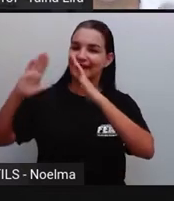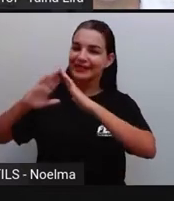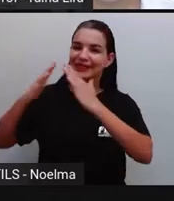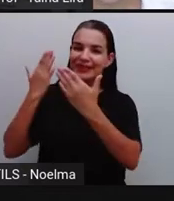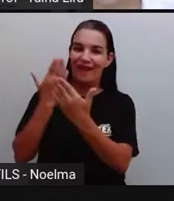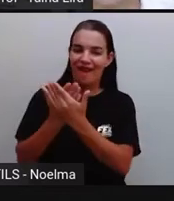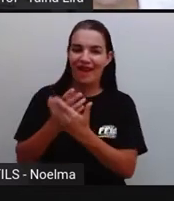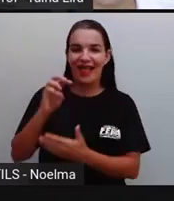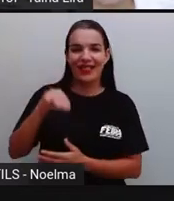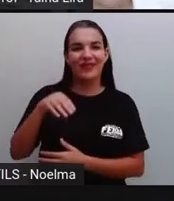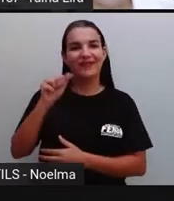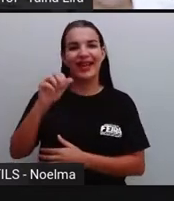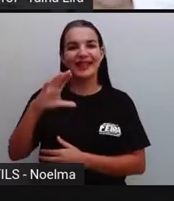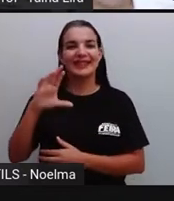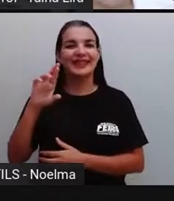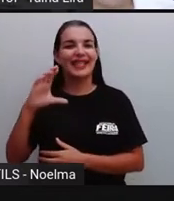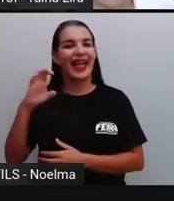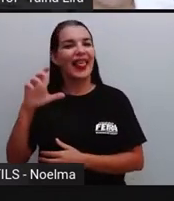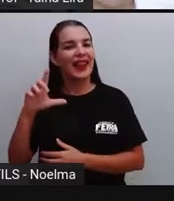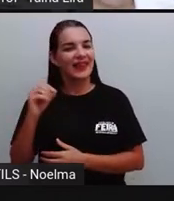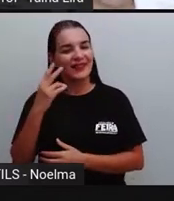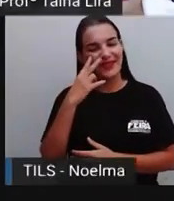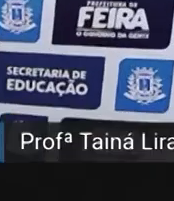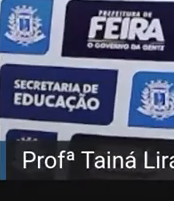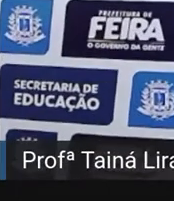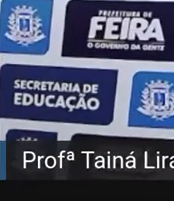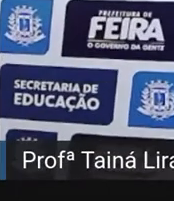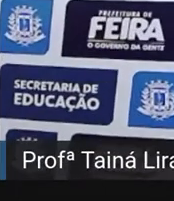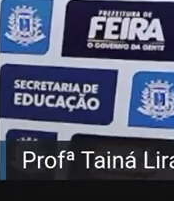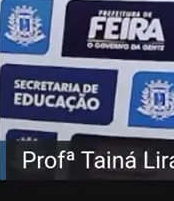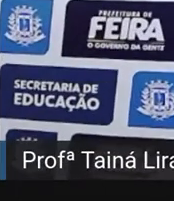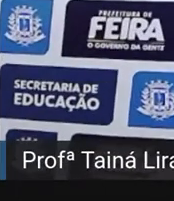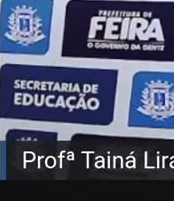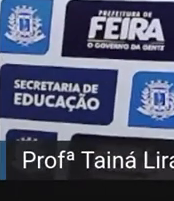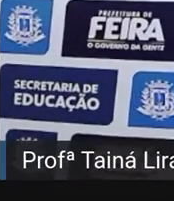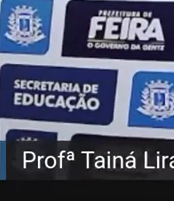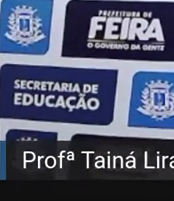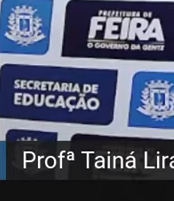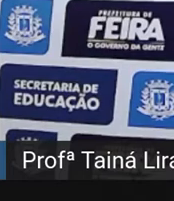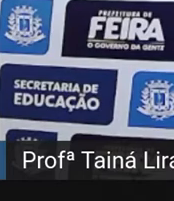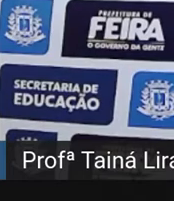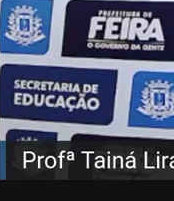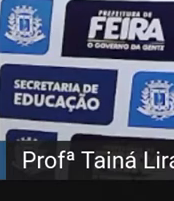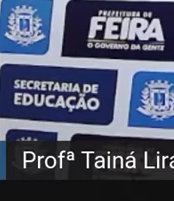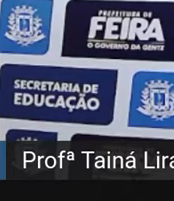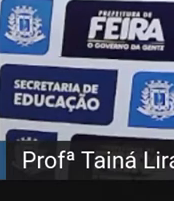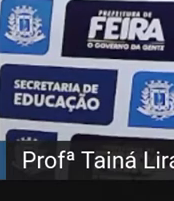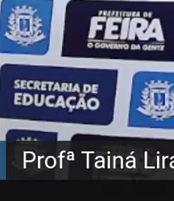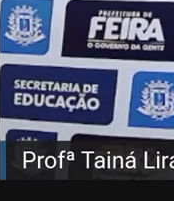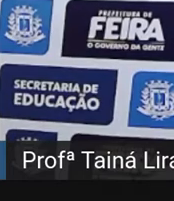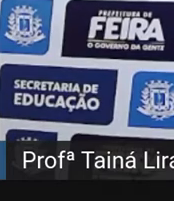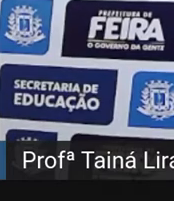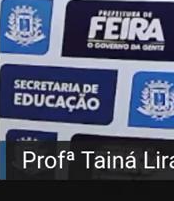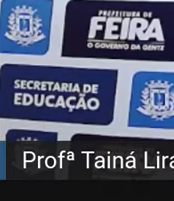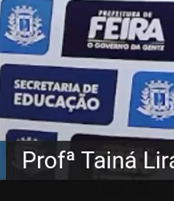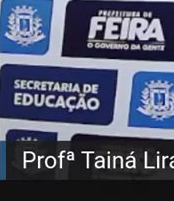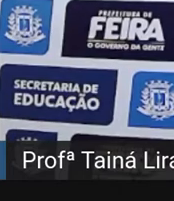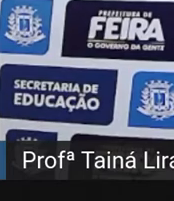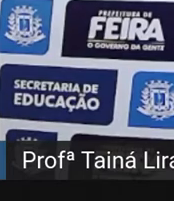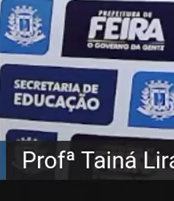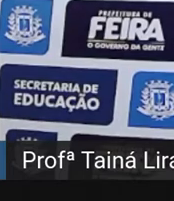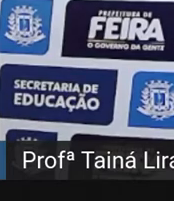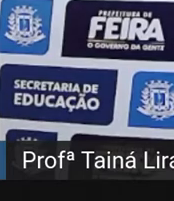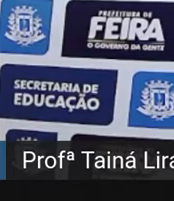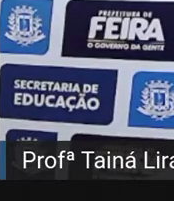a escola do Marcelo. Então, deixa a Pró compartilhar aqui, tá? E quando vocês forem acompanhando aí a leitura